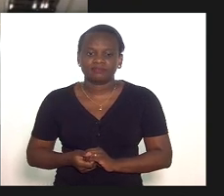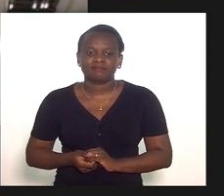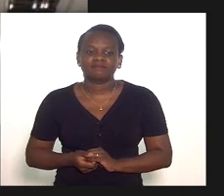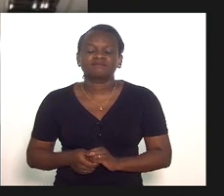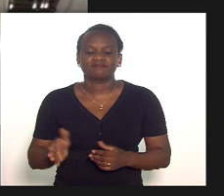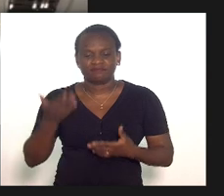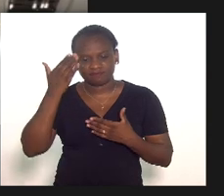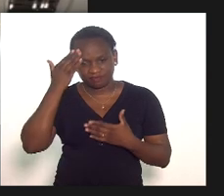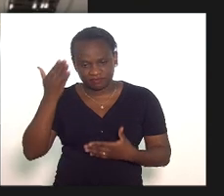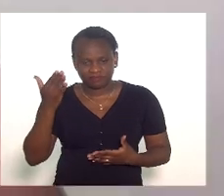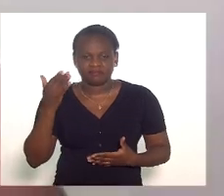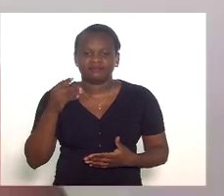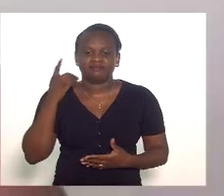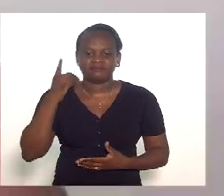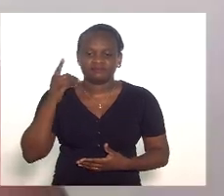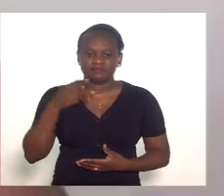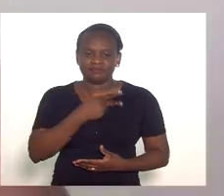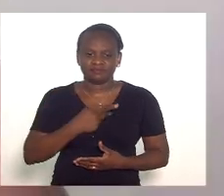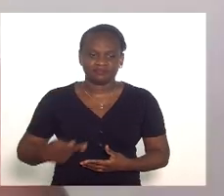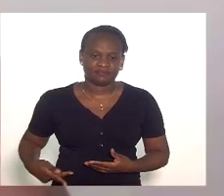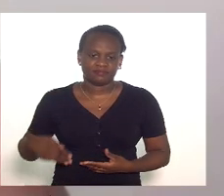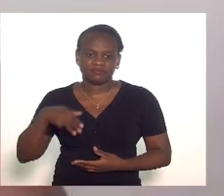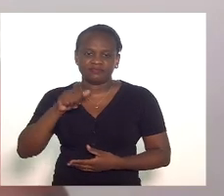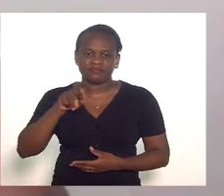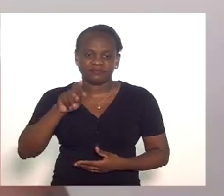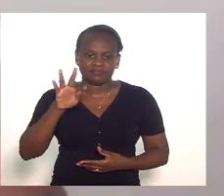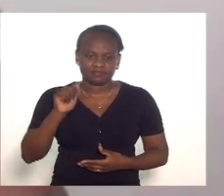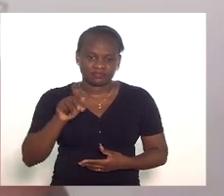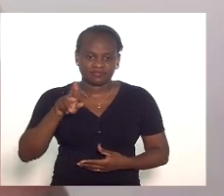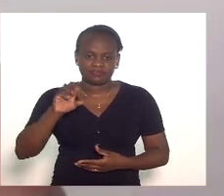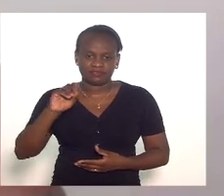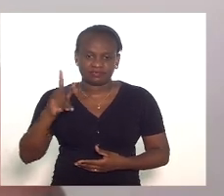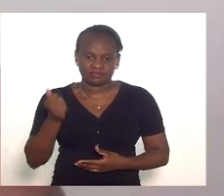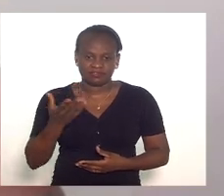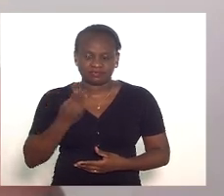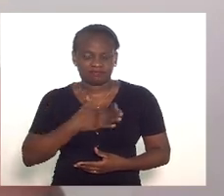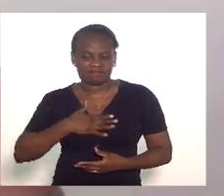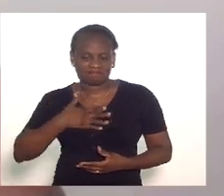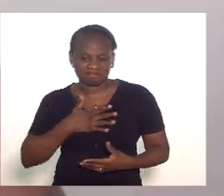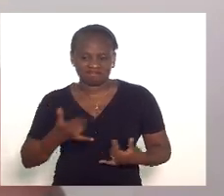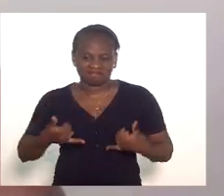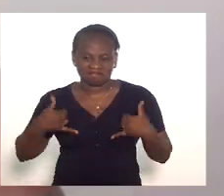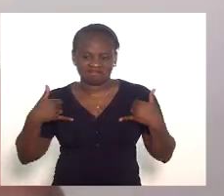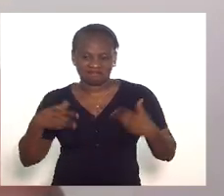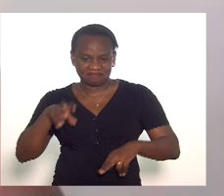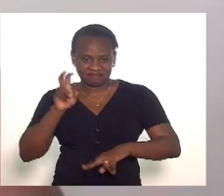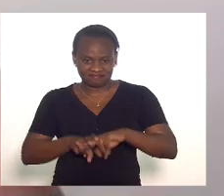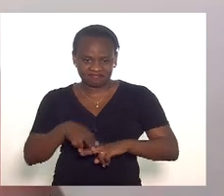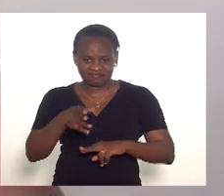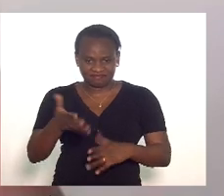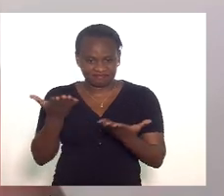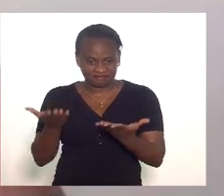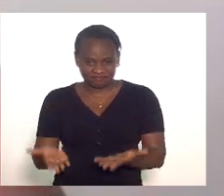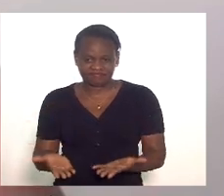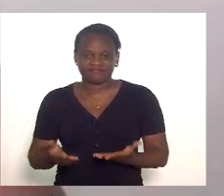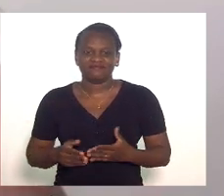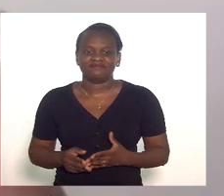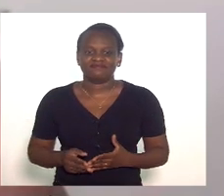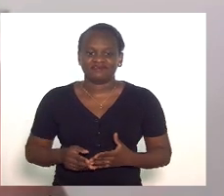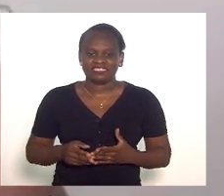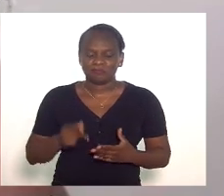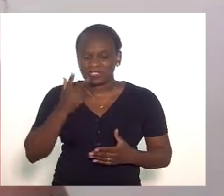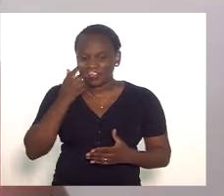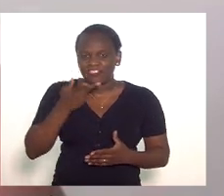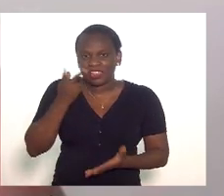obrigada deputada presidenta Marta Rocha muito orgulho em vê-la sentada nessa cadeira acho que chover no